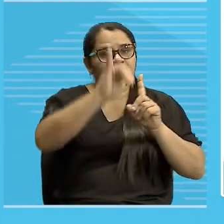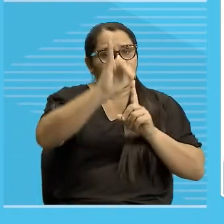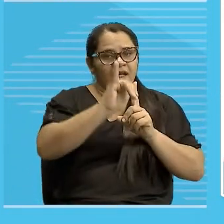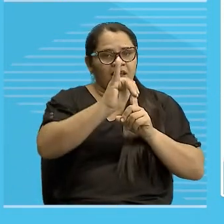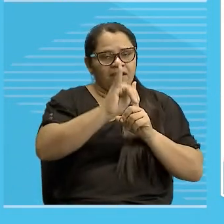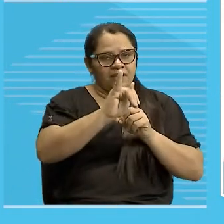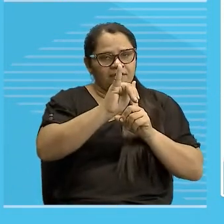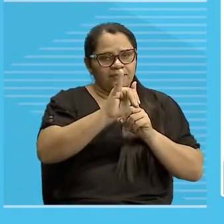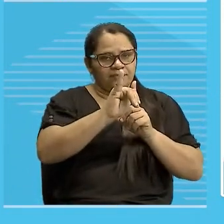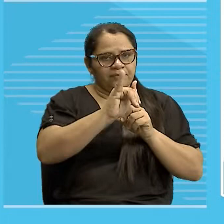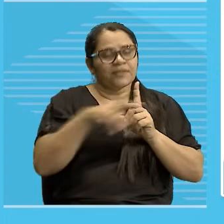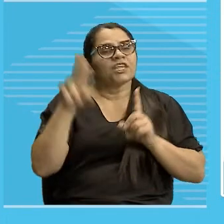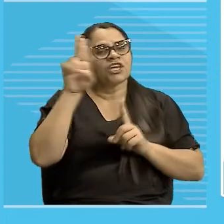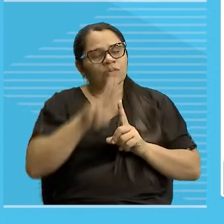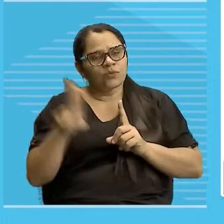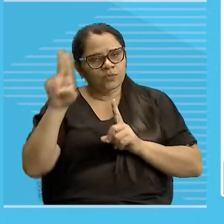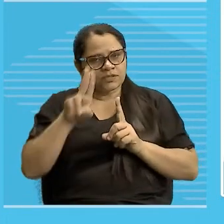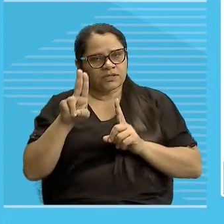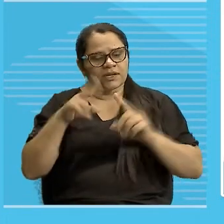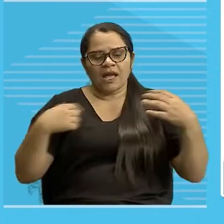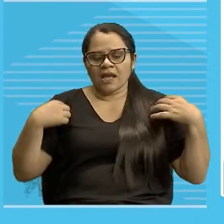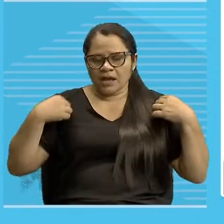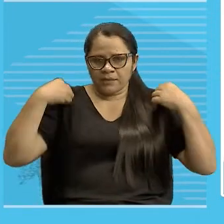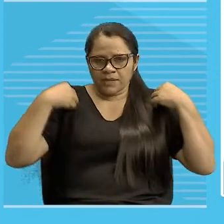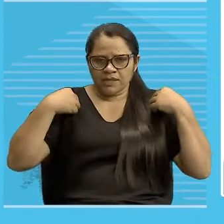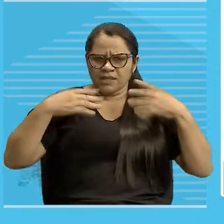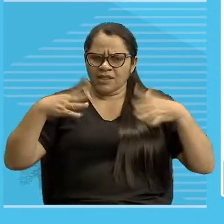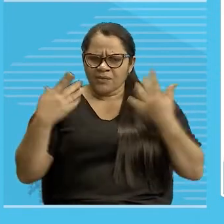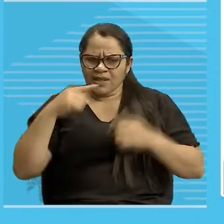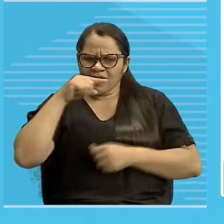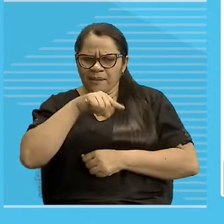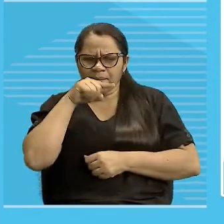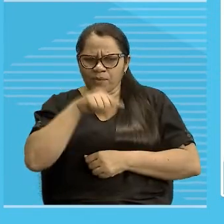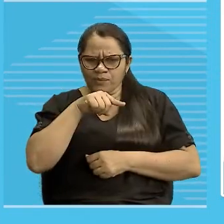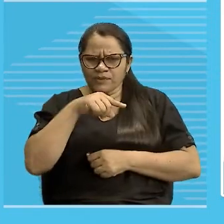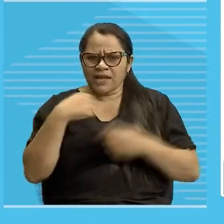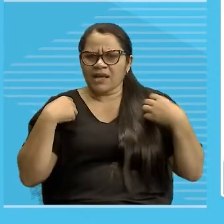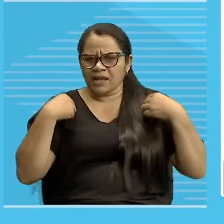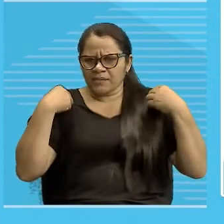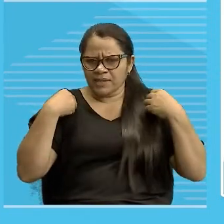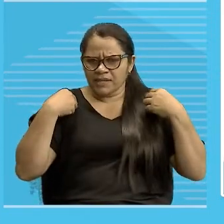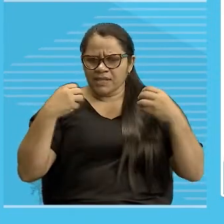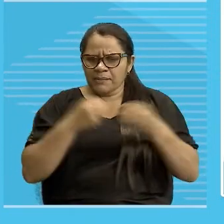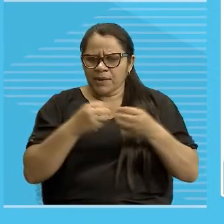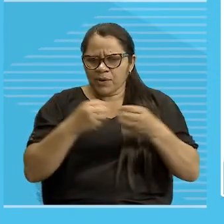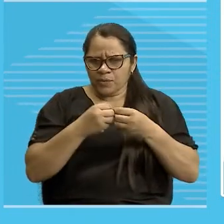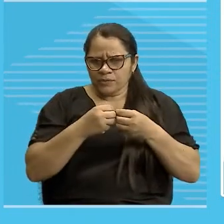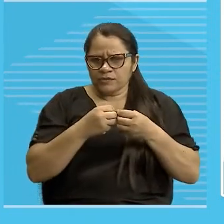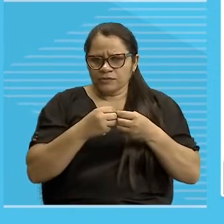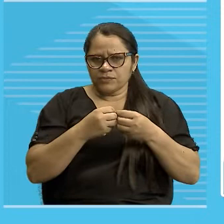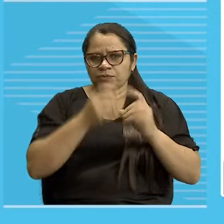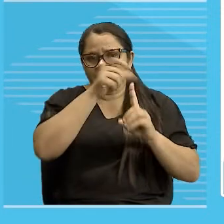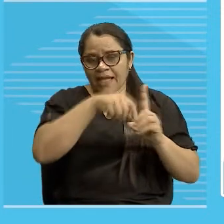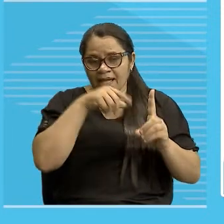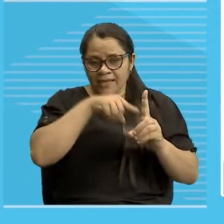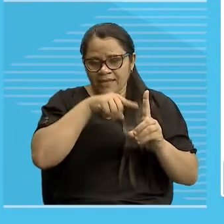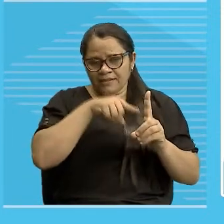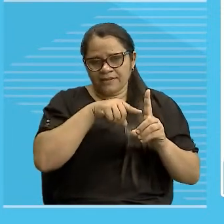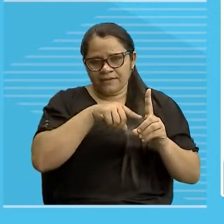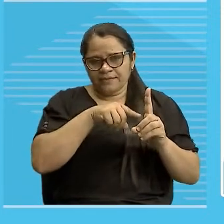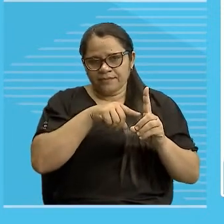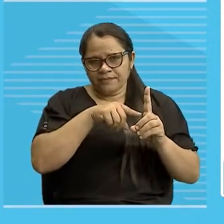pessoa que está usando a camisa, ele aponta a camisa como um objeto que tá mais próximo dele, então ele diz, esta camisa ficou bem minha,